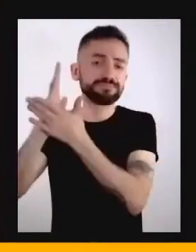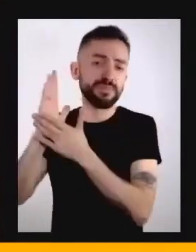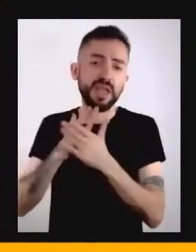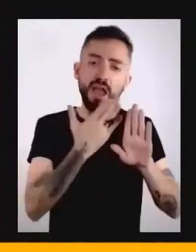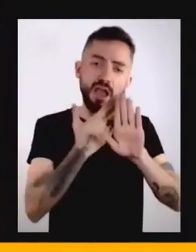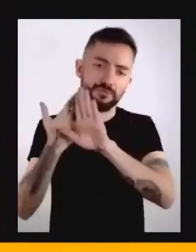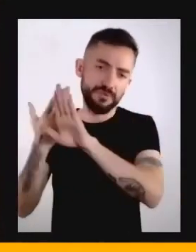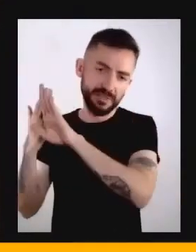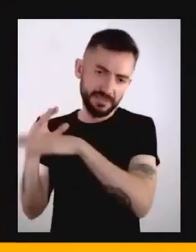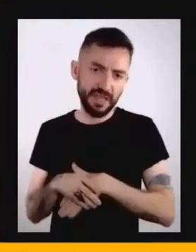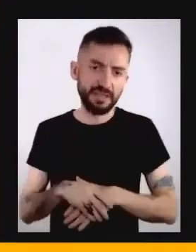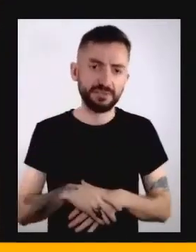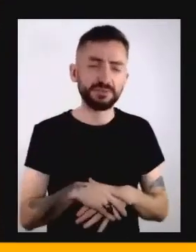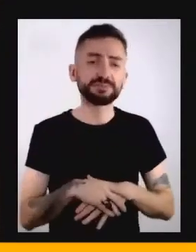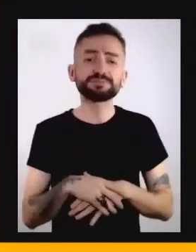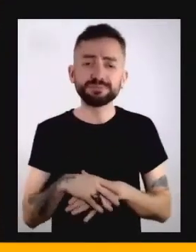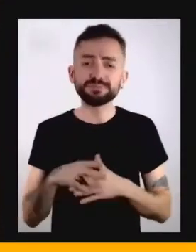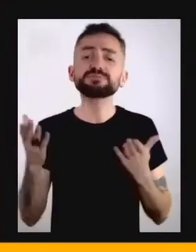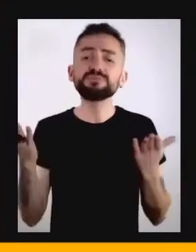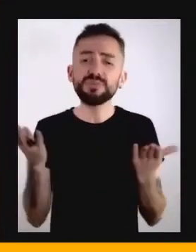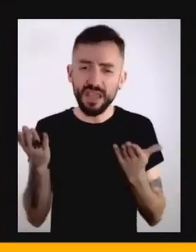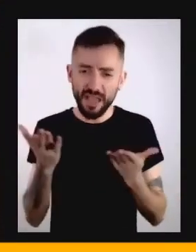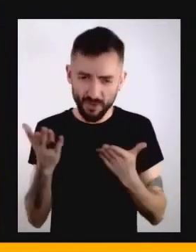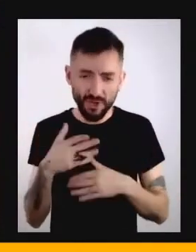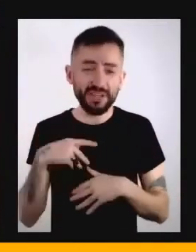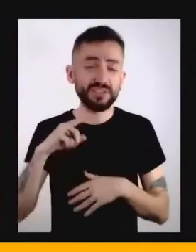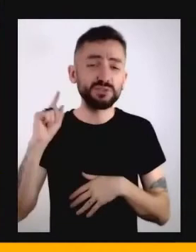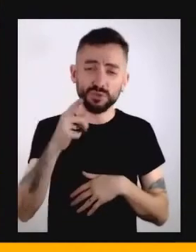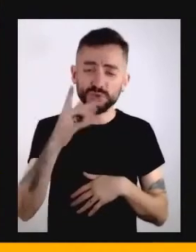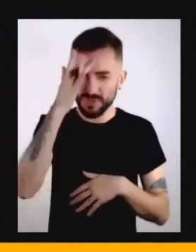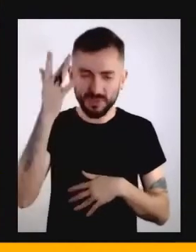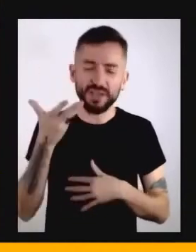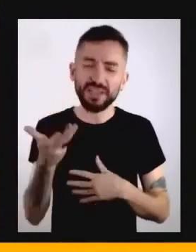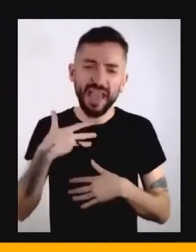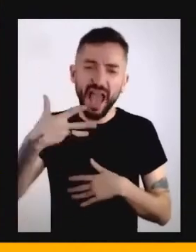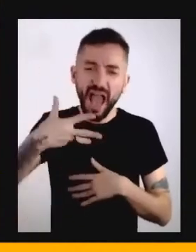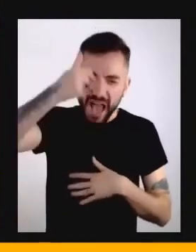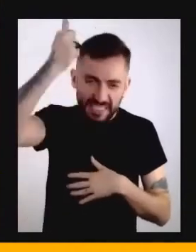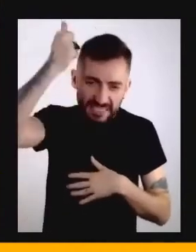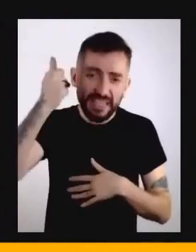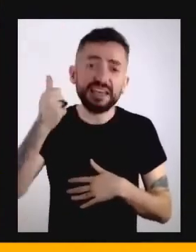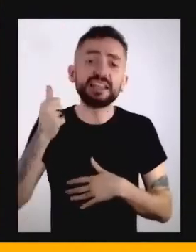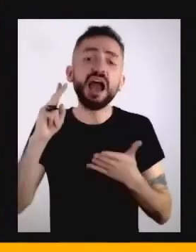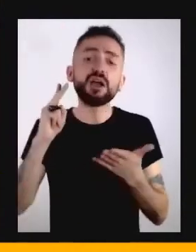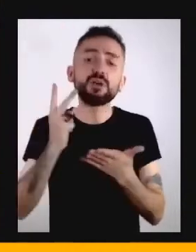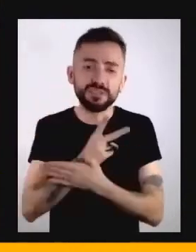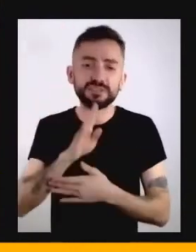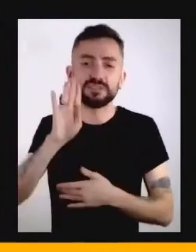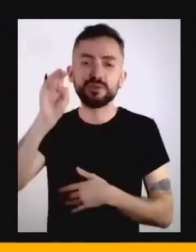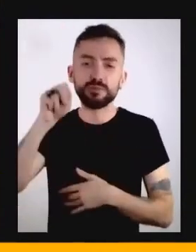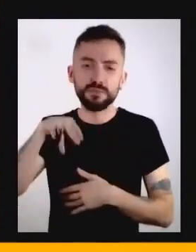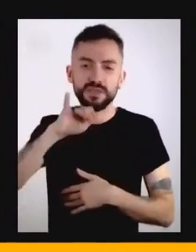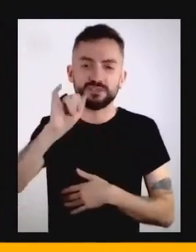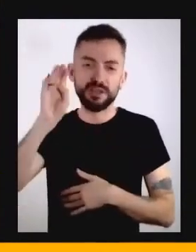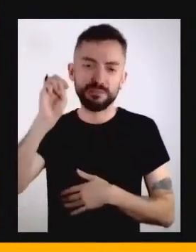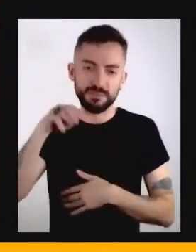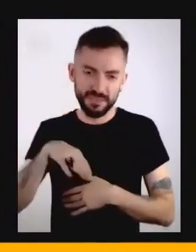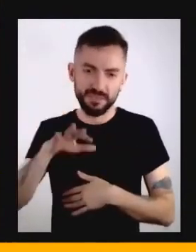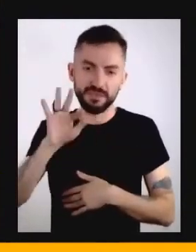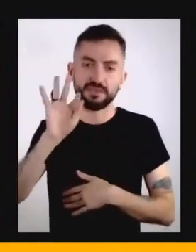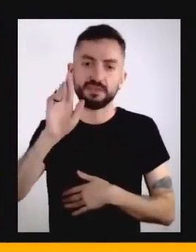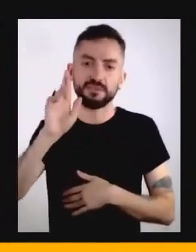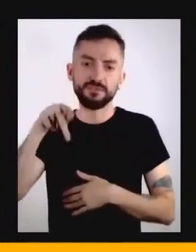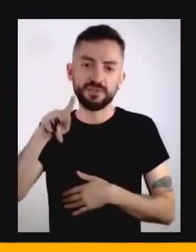ode maior desse movimento aceleracionista, que se resume nas palavras do Benjamin Franklin, que diz que tempo é